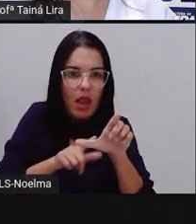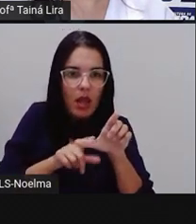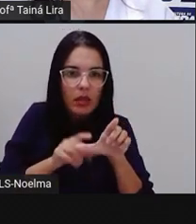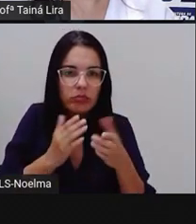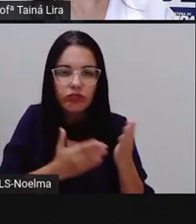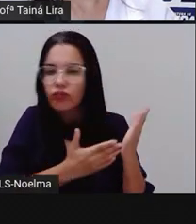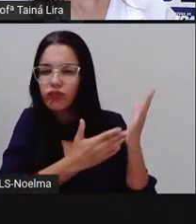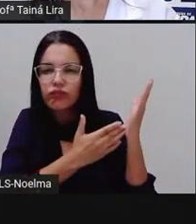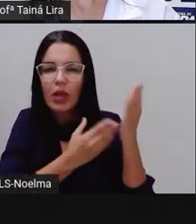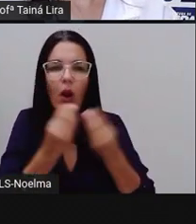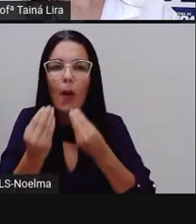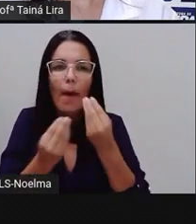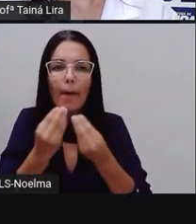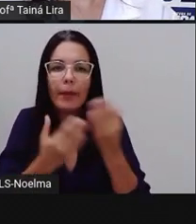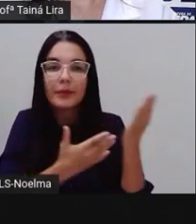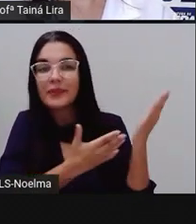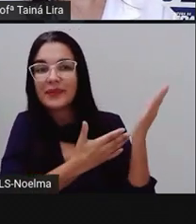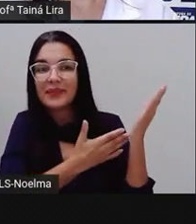de cursiva.